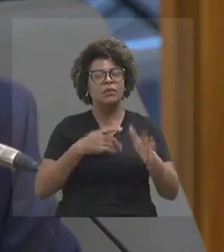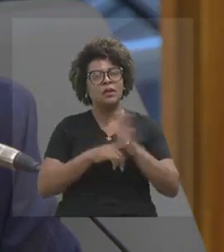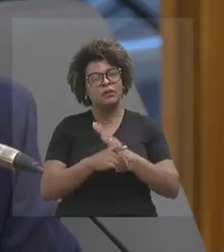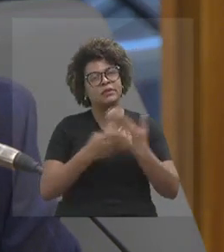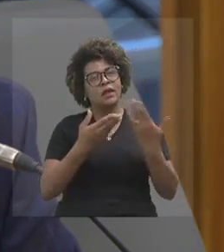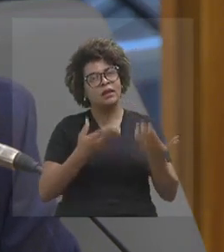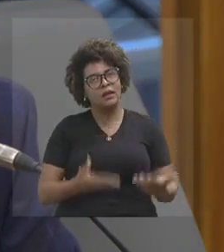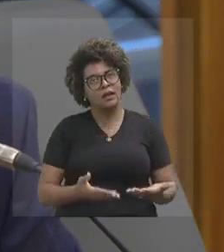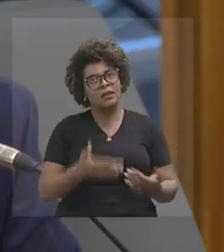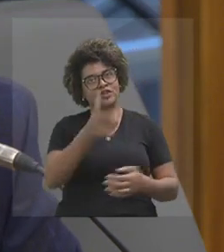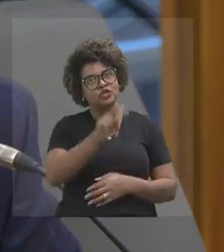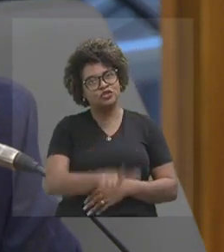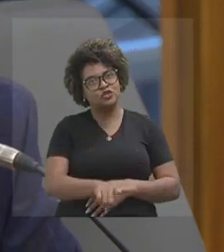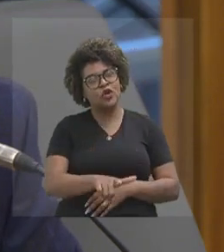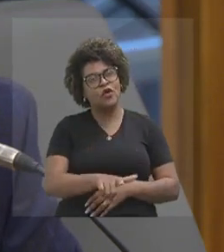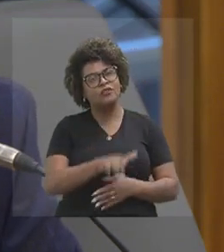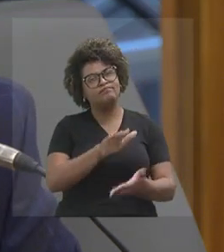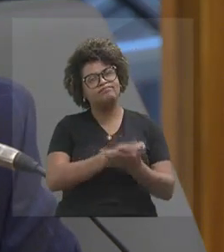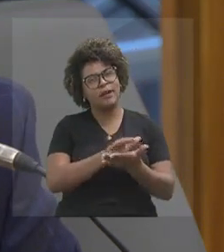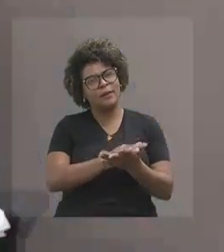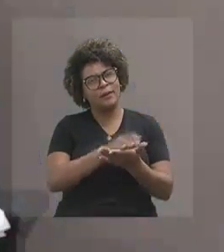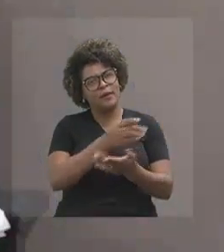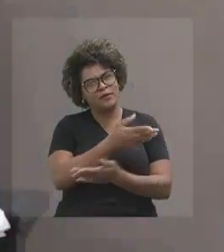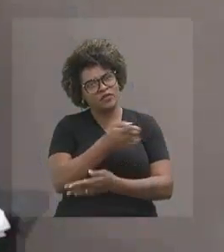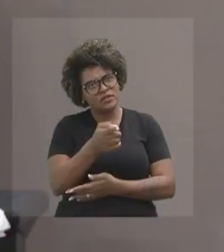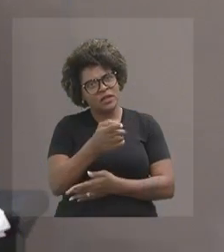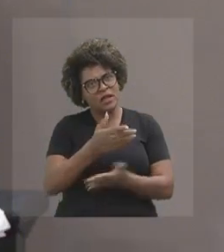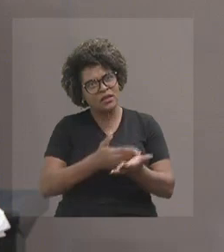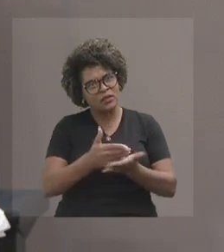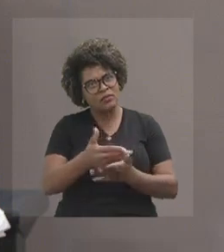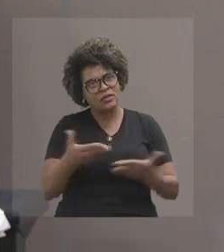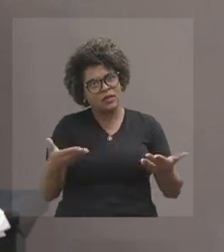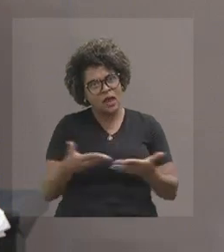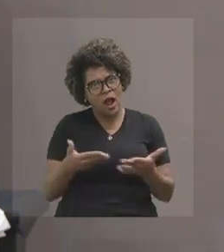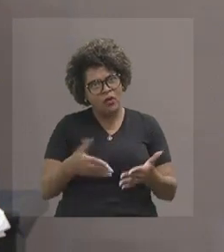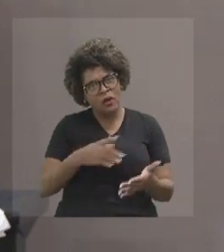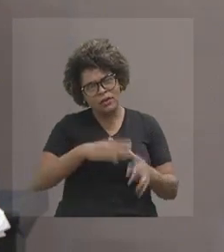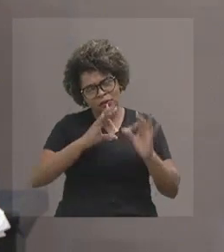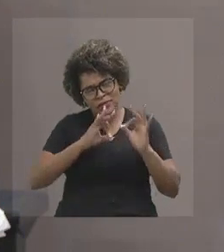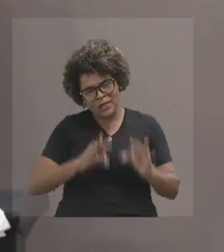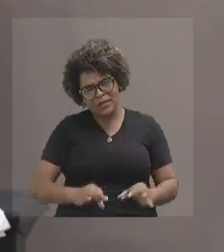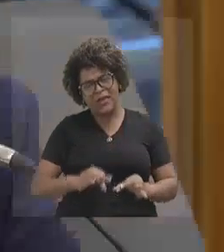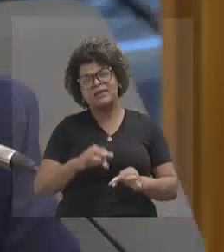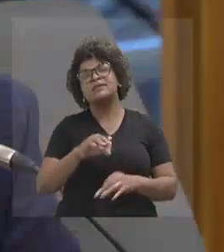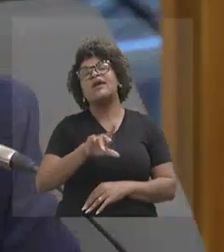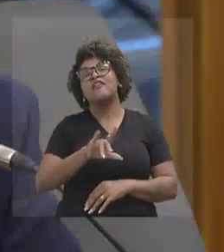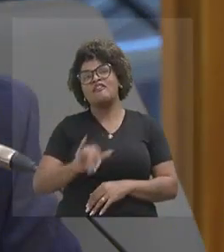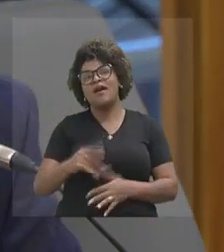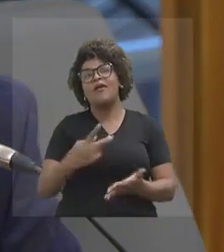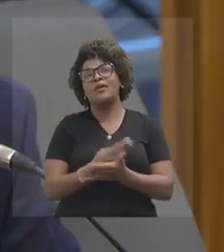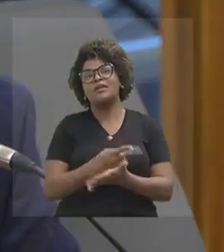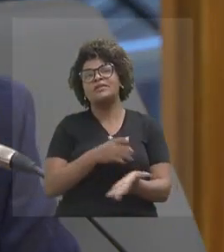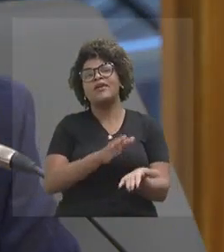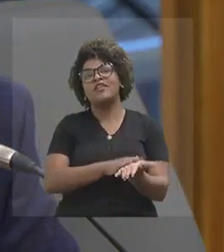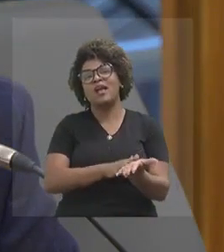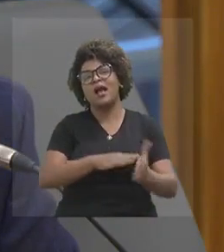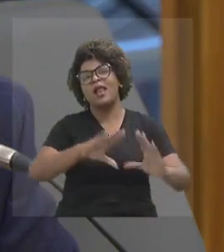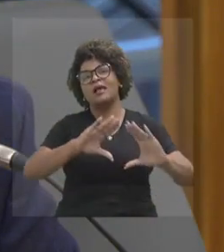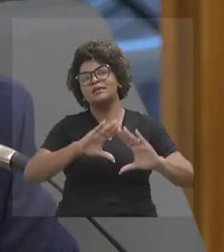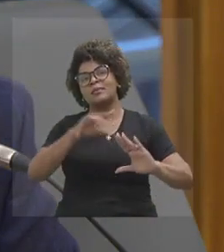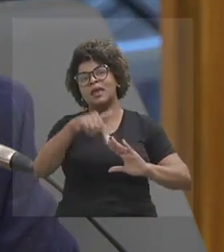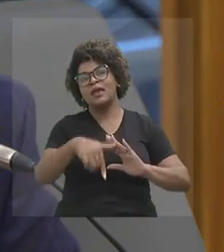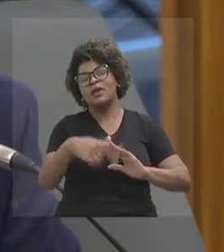Mais uma vez, muito sucesso, você está começando agora. Tenho certeza que nós vamos ter aqui muitos fiscalistas com entregas cedo,